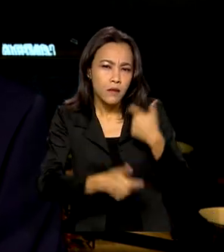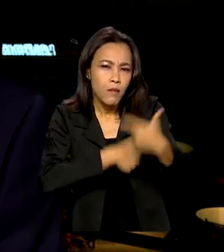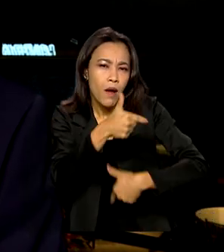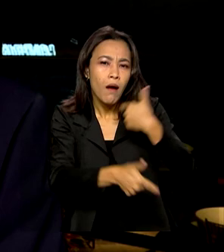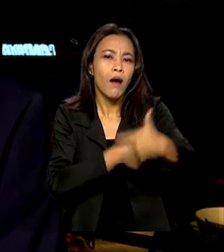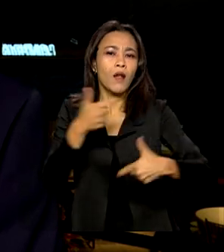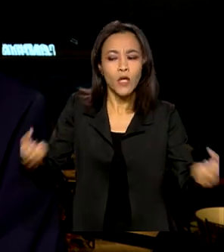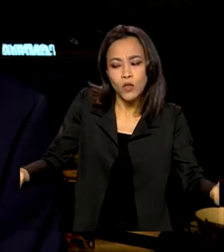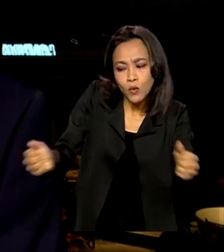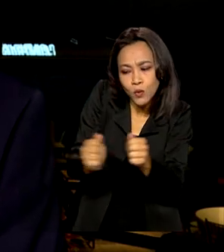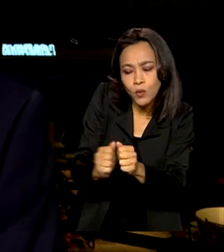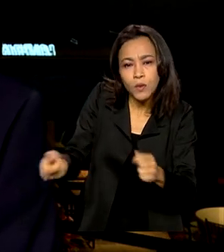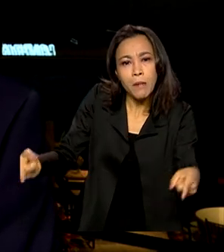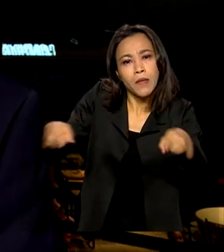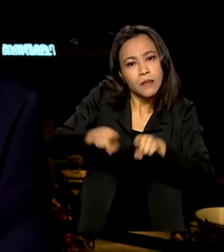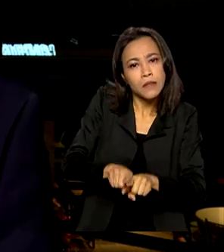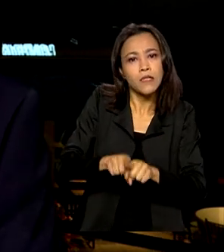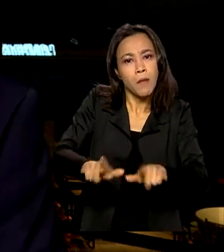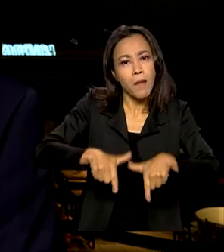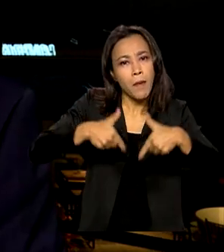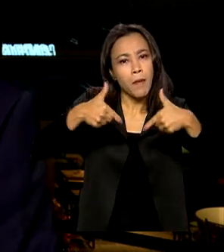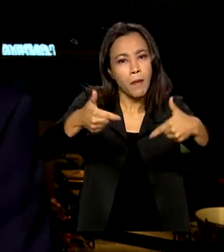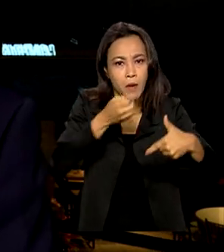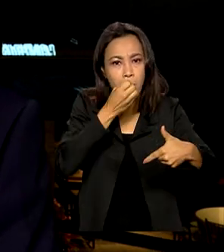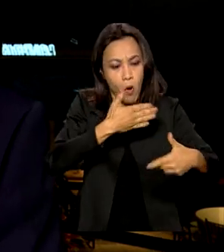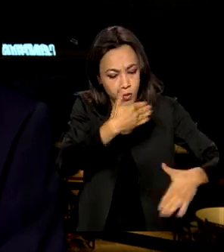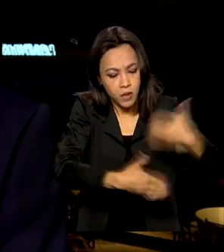constrói junto e isso permite o desenvolvimento do setor.